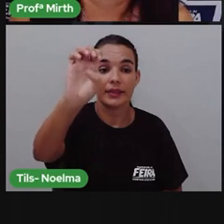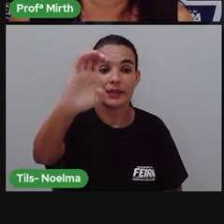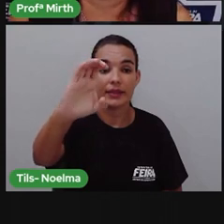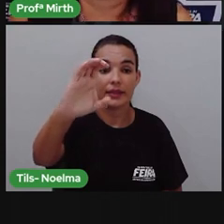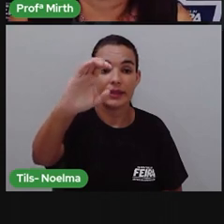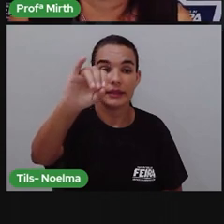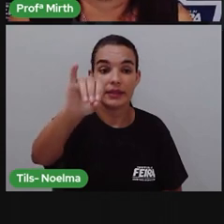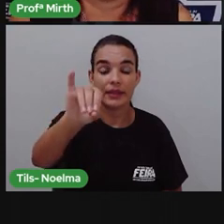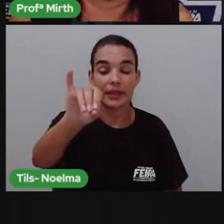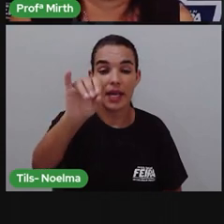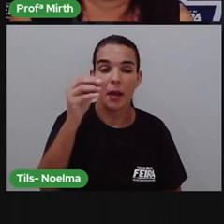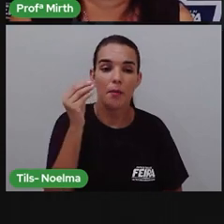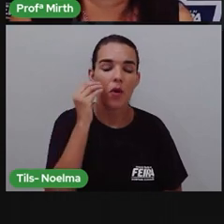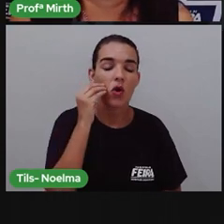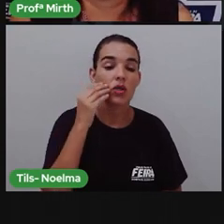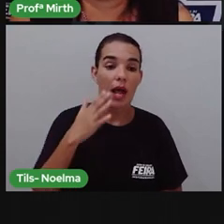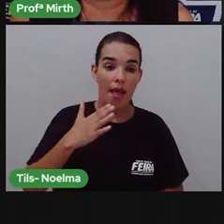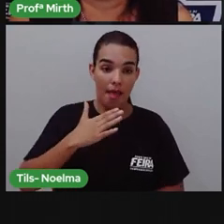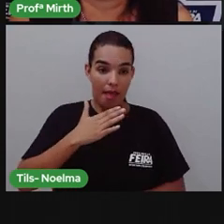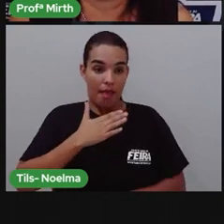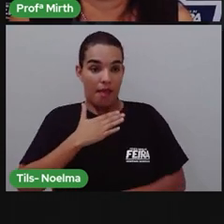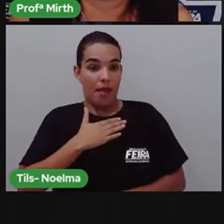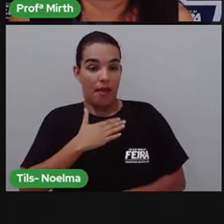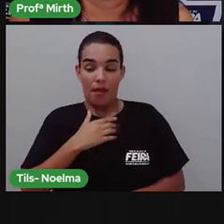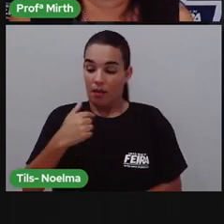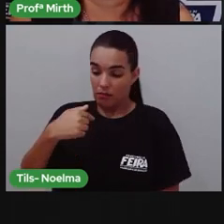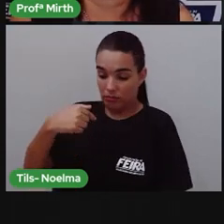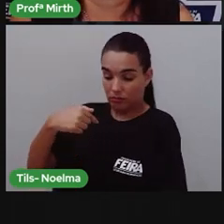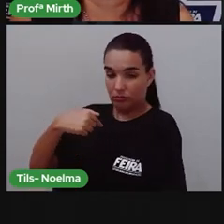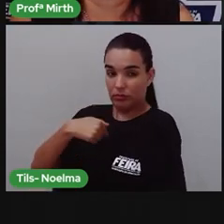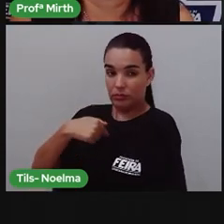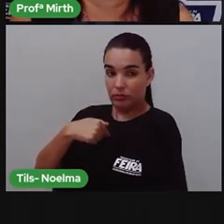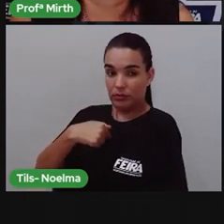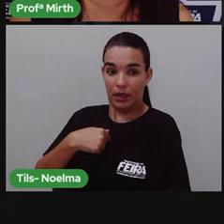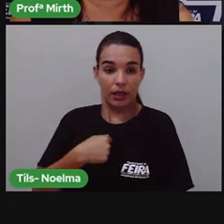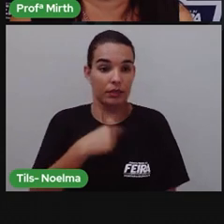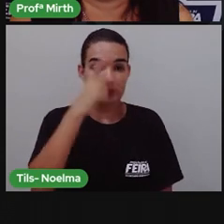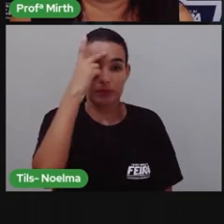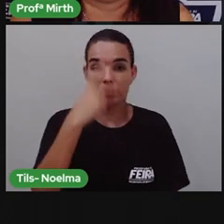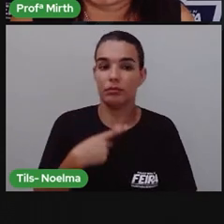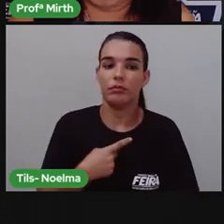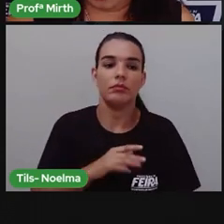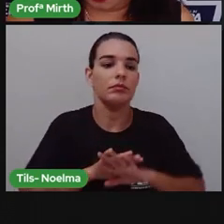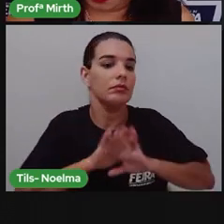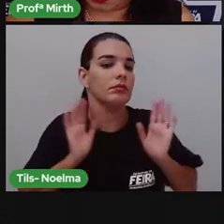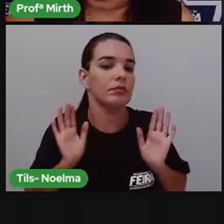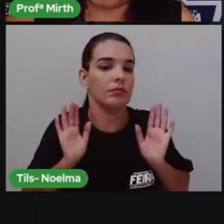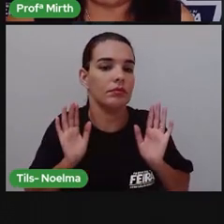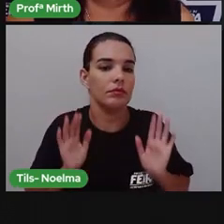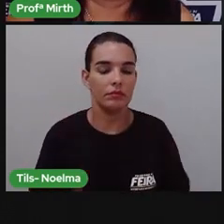mesmo. É uma biografia aí no formato de poema.